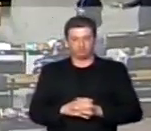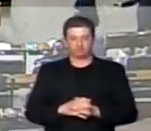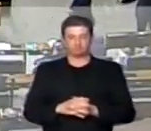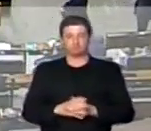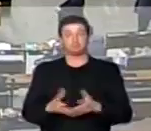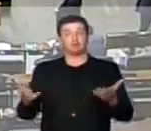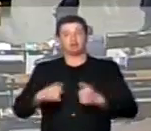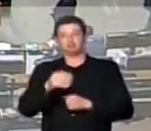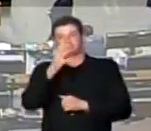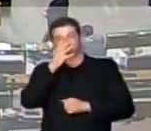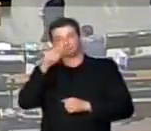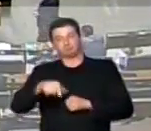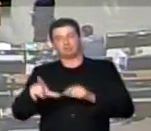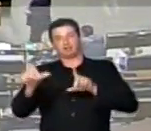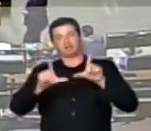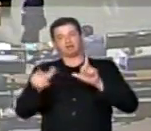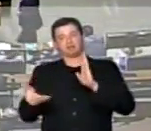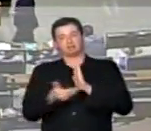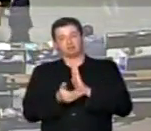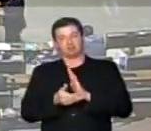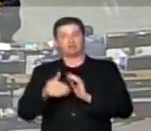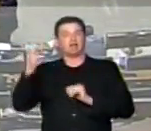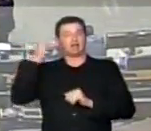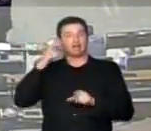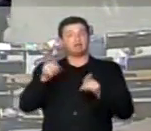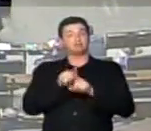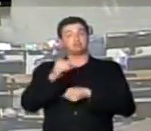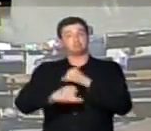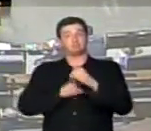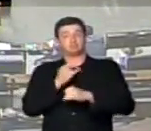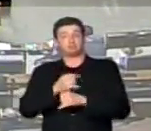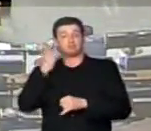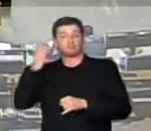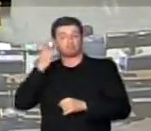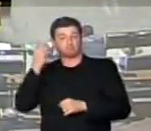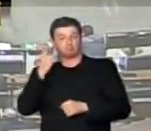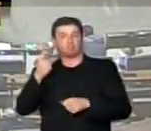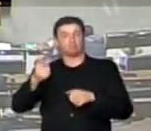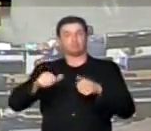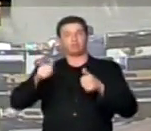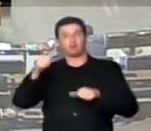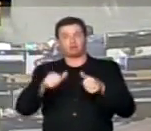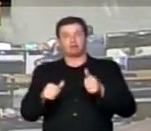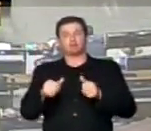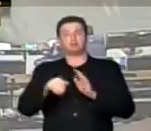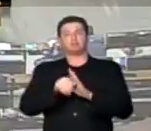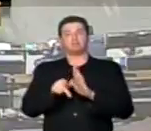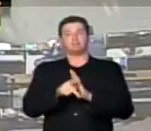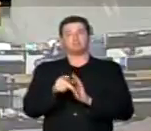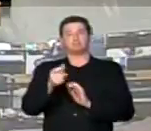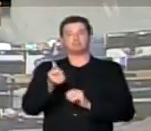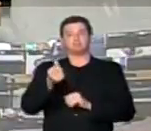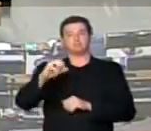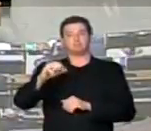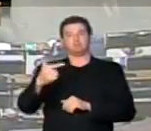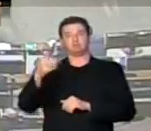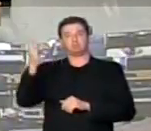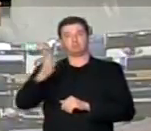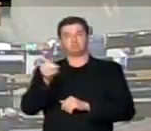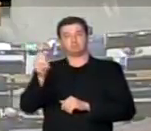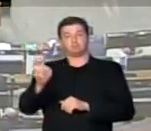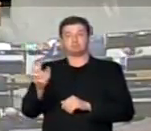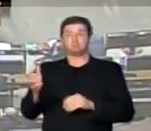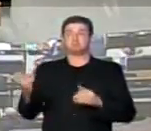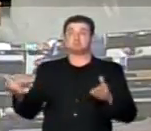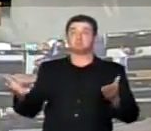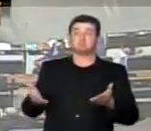Você segue com a gente aqui na TV Câmara, na Rádio Câmara e também na internet. Os deputados estão apreciando a medida provisória 692 de 2015.